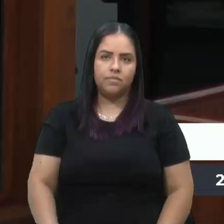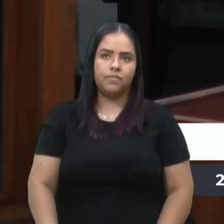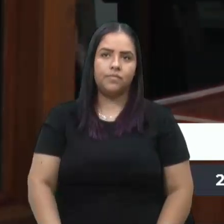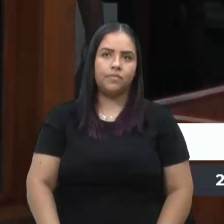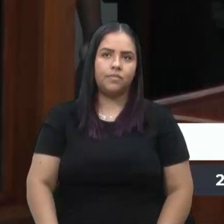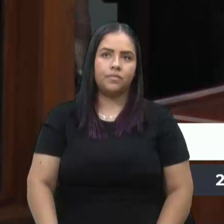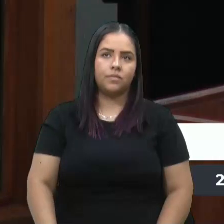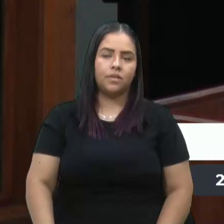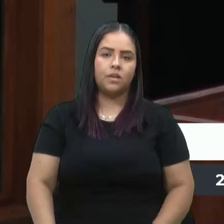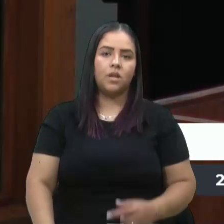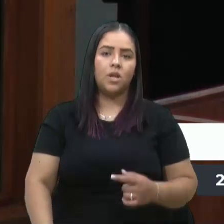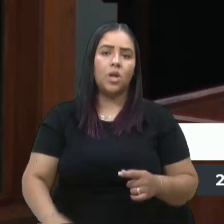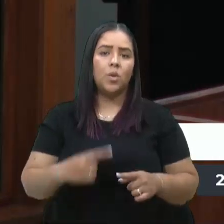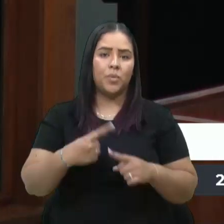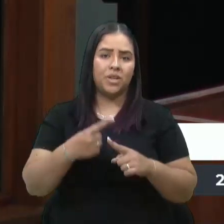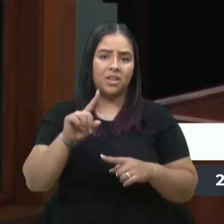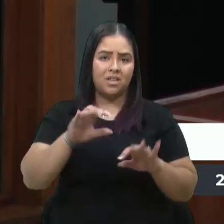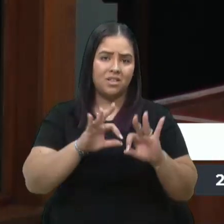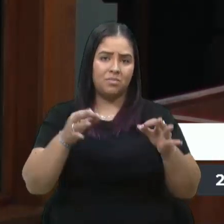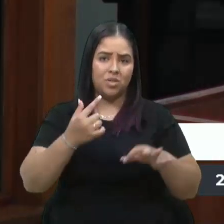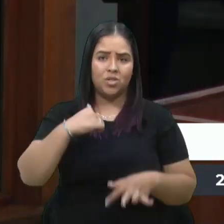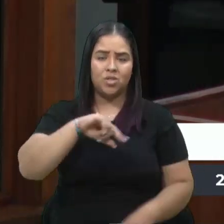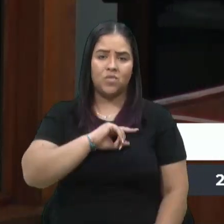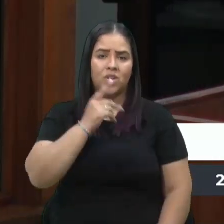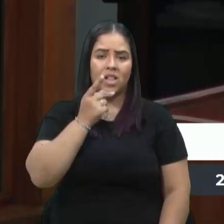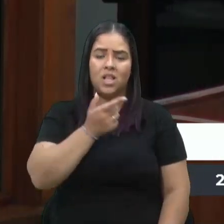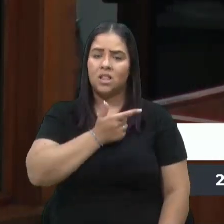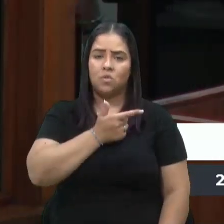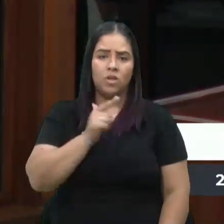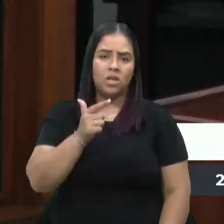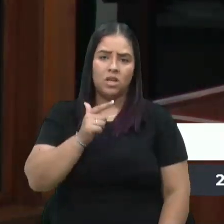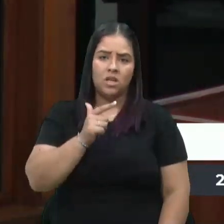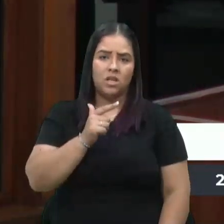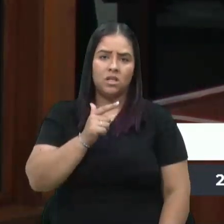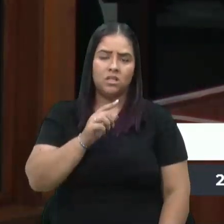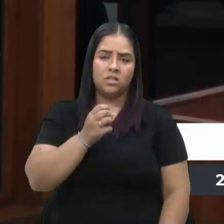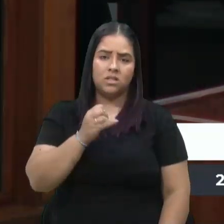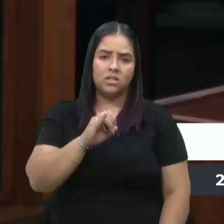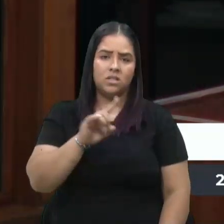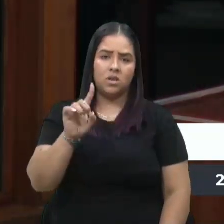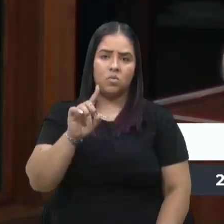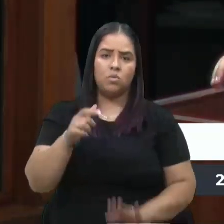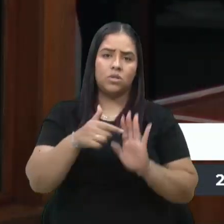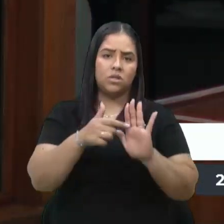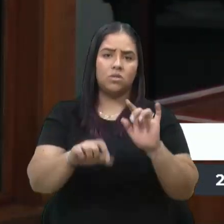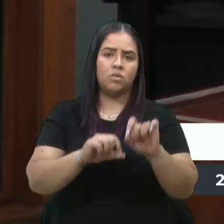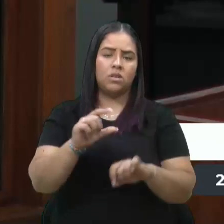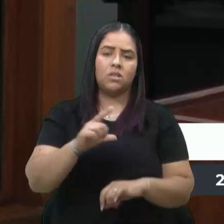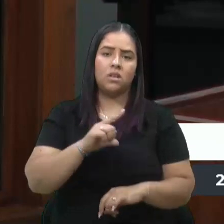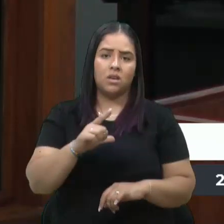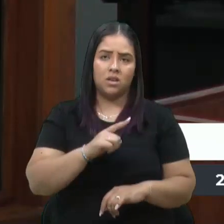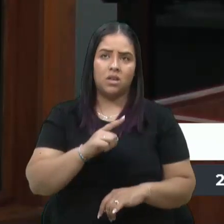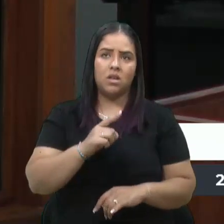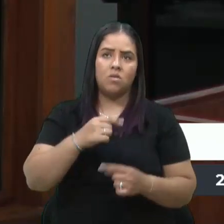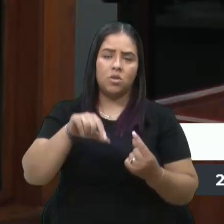Porque é muito simples a gente dizer que não tem sem mostrar que tem, e nós temos a função de mostrar que tem.